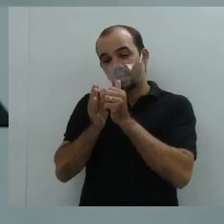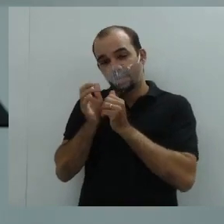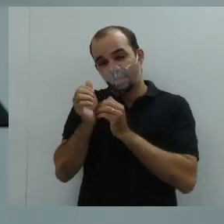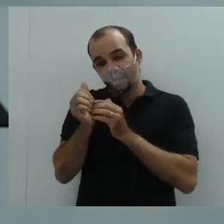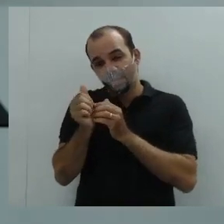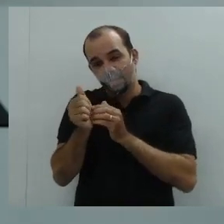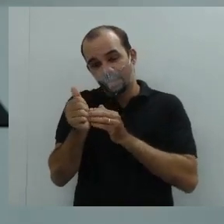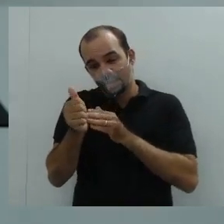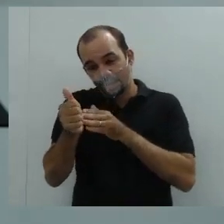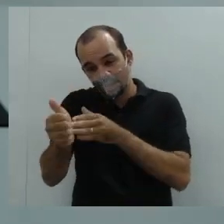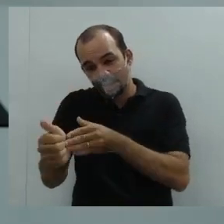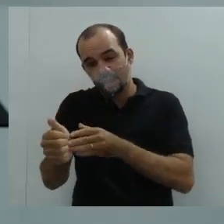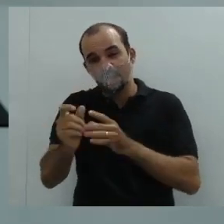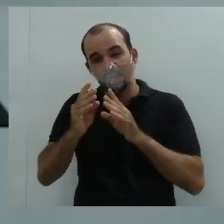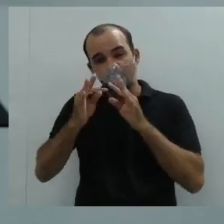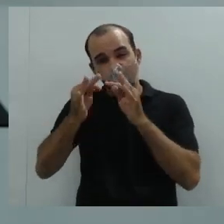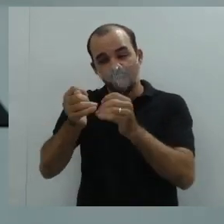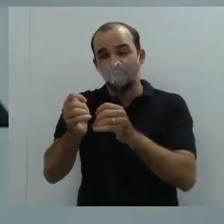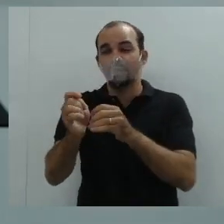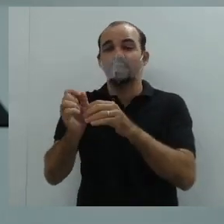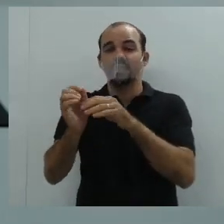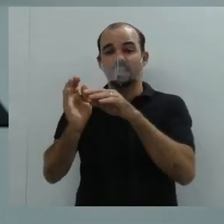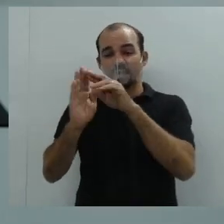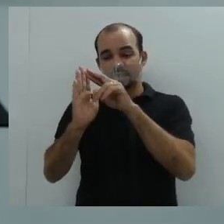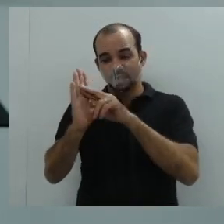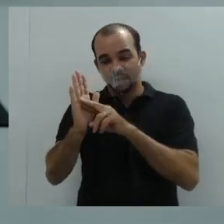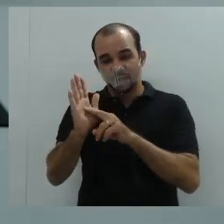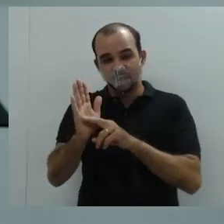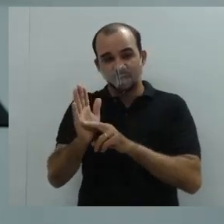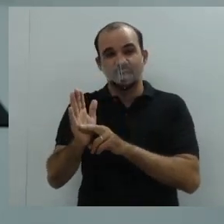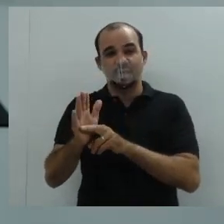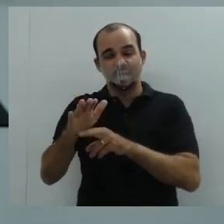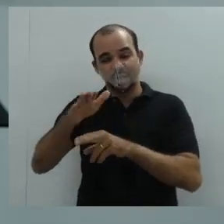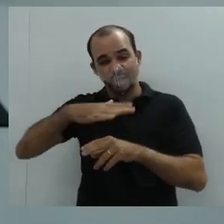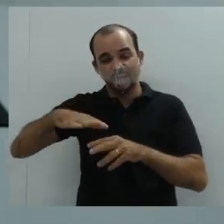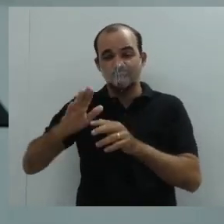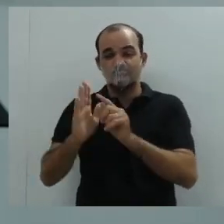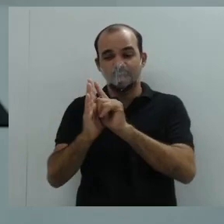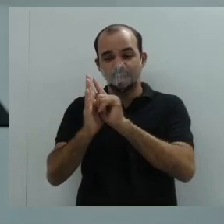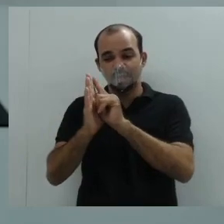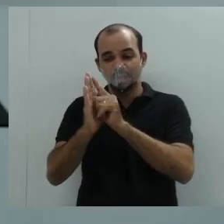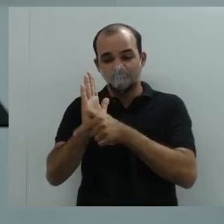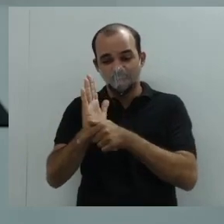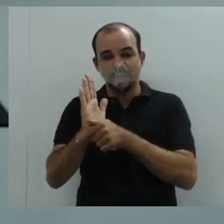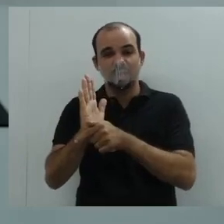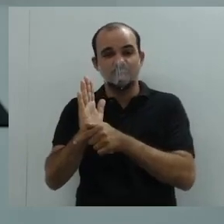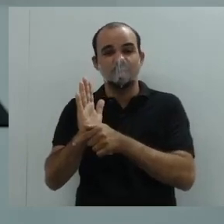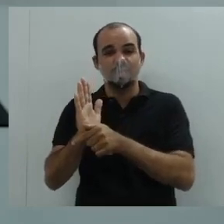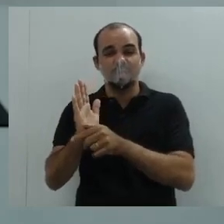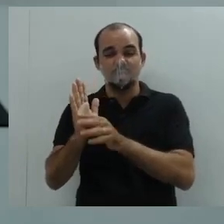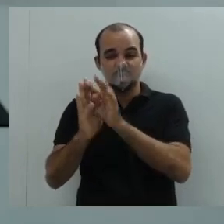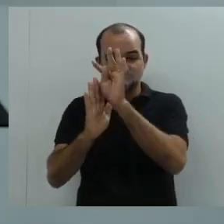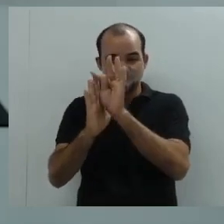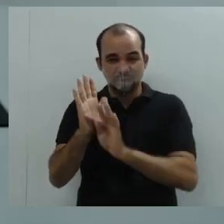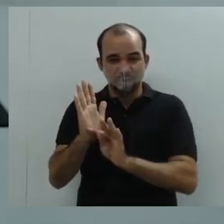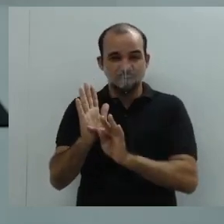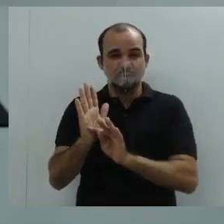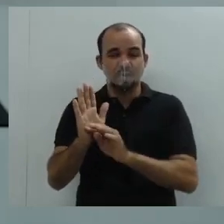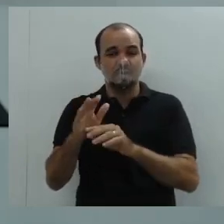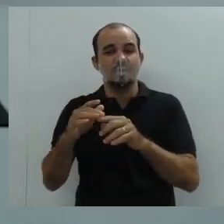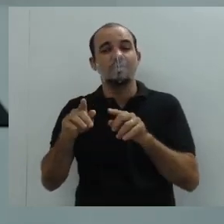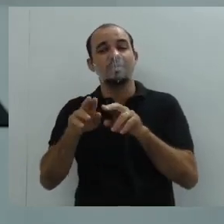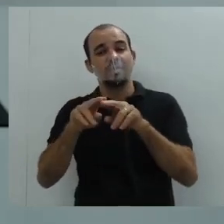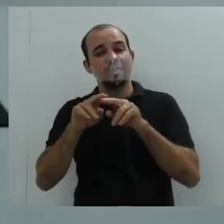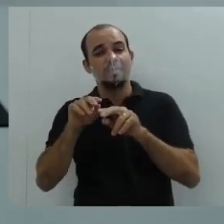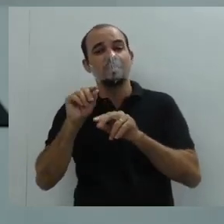precisa, sim, ter um conhecimento sobre o que a gente está falando. Por isso é tão importante a pesquisa de campo. Quando a gente,